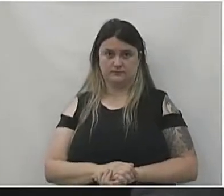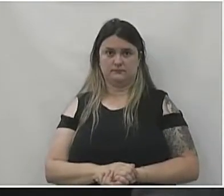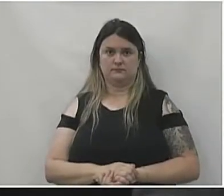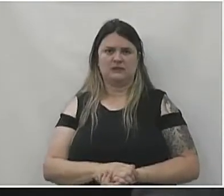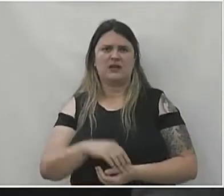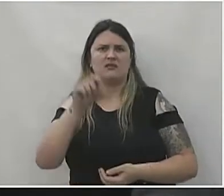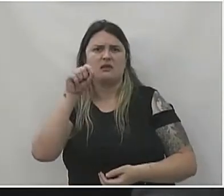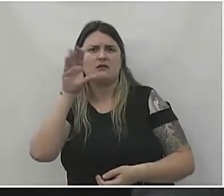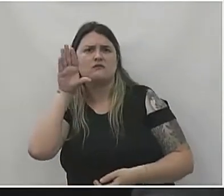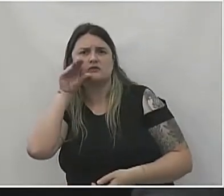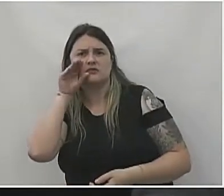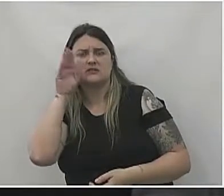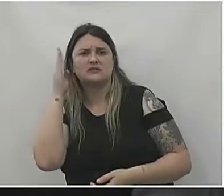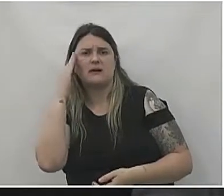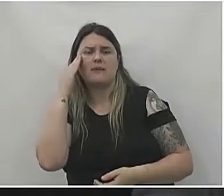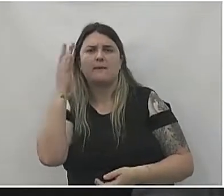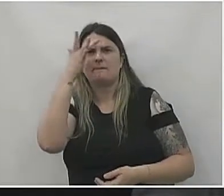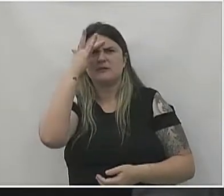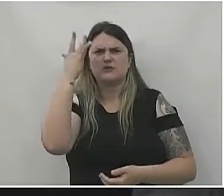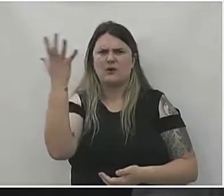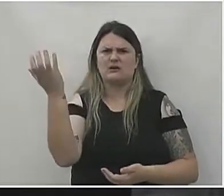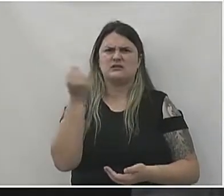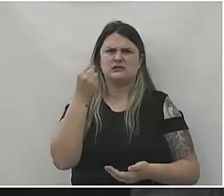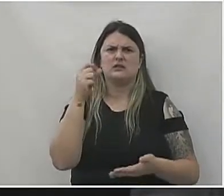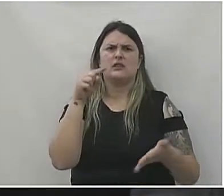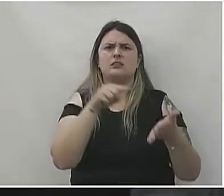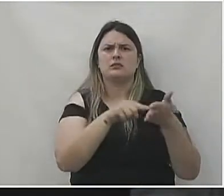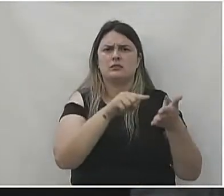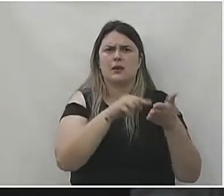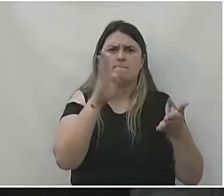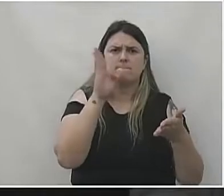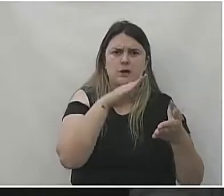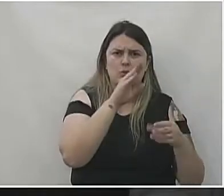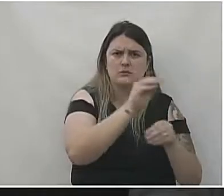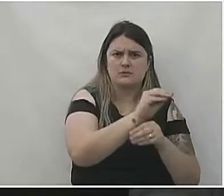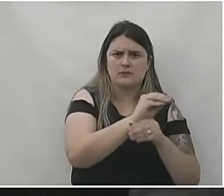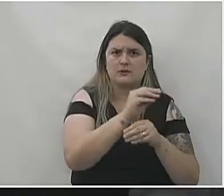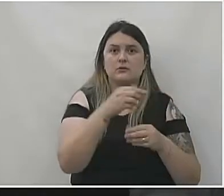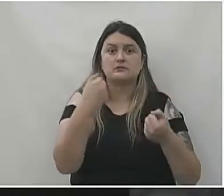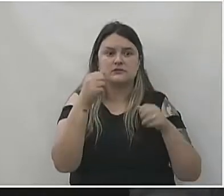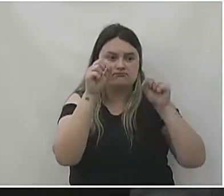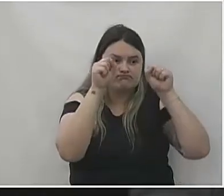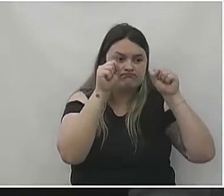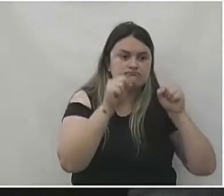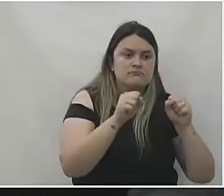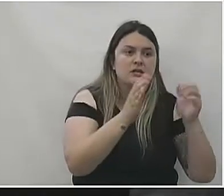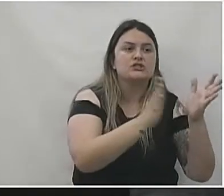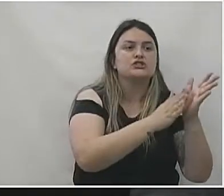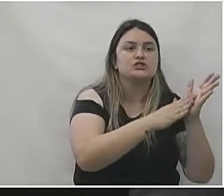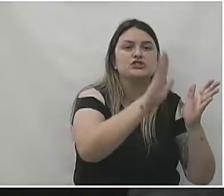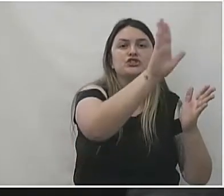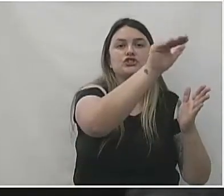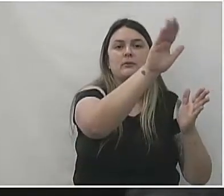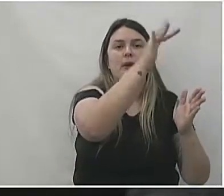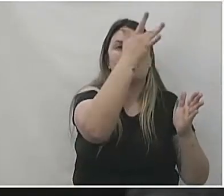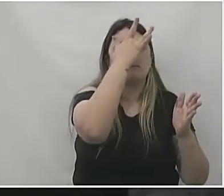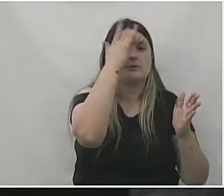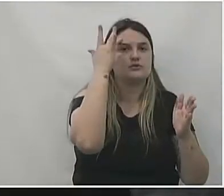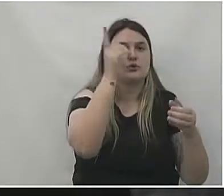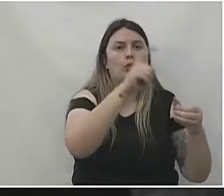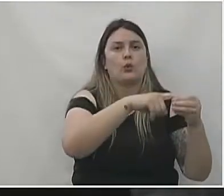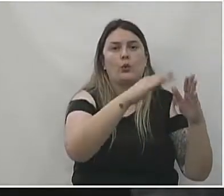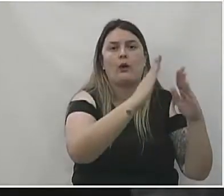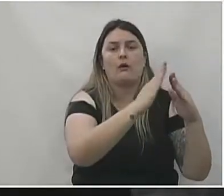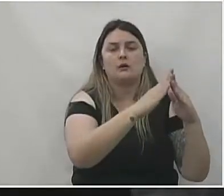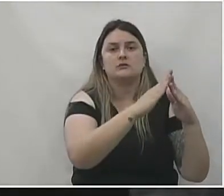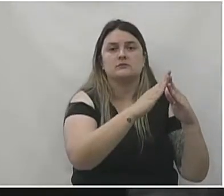funcionárias passam também, você recebe uma denúncia de maus tratos, você tem que ir até o local, bater, chamar o proprietário